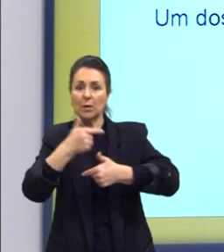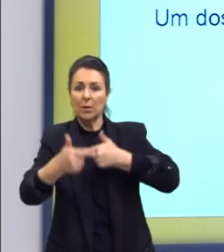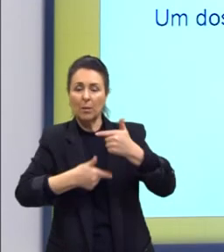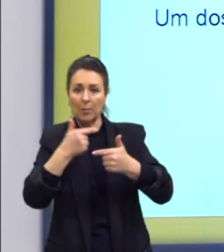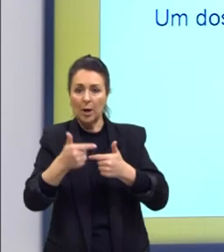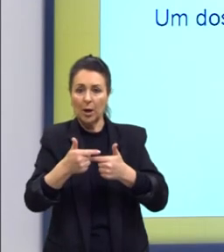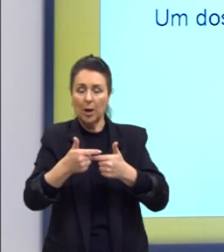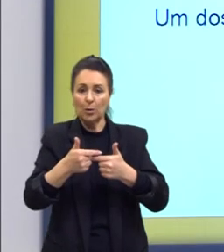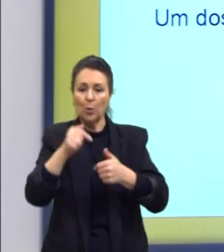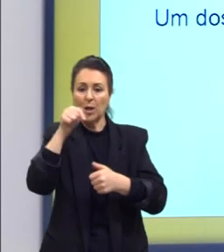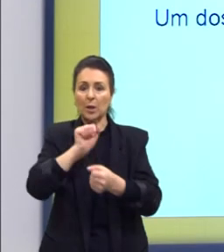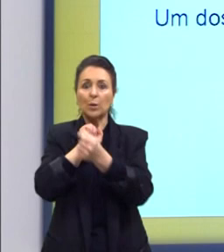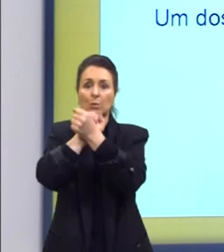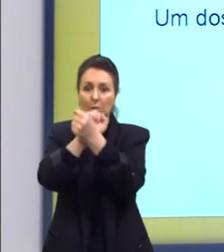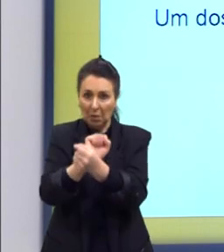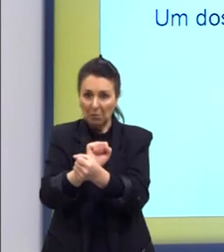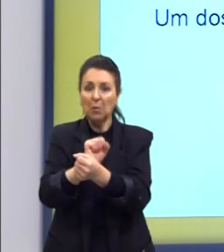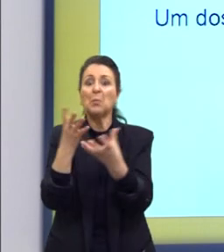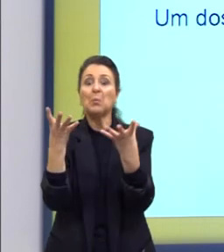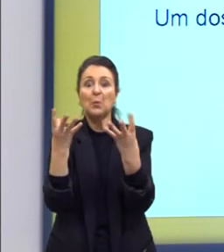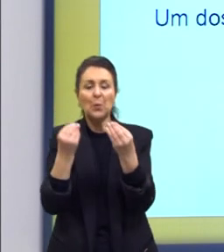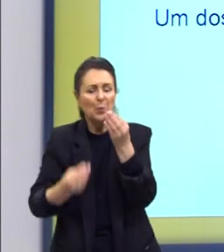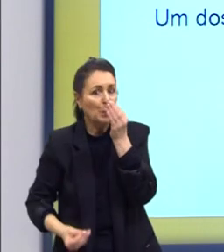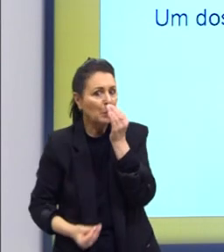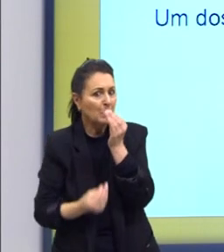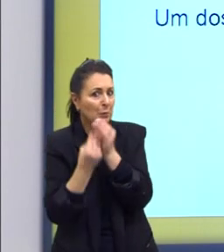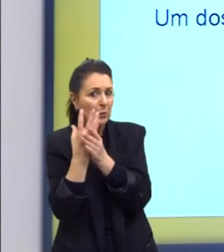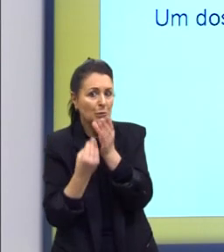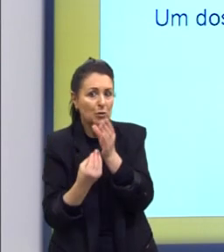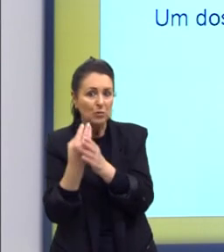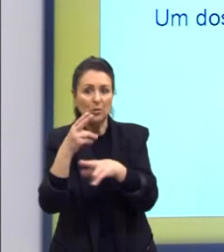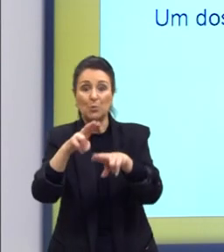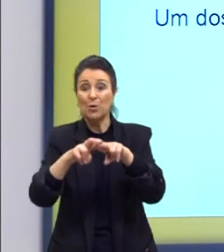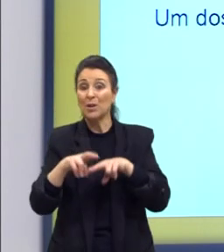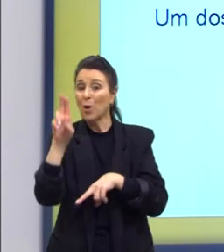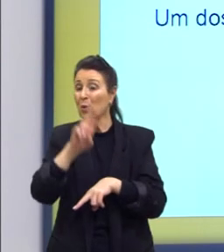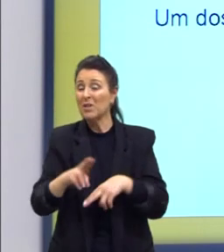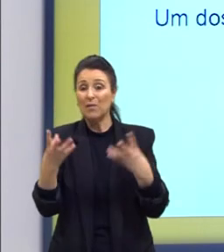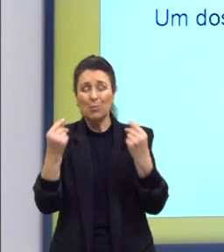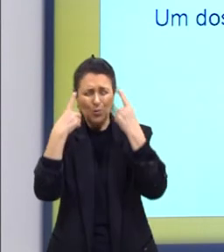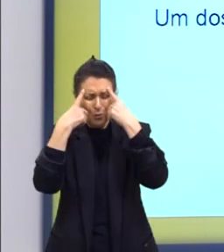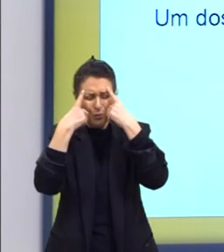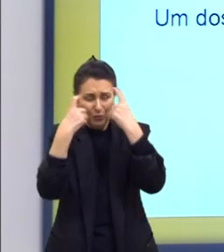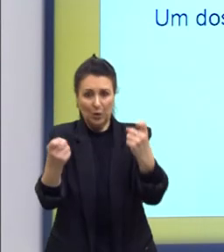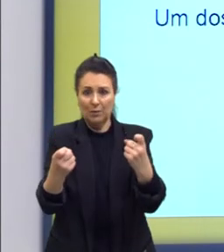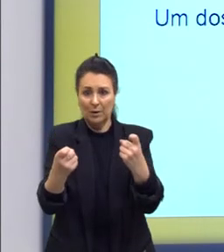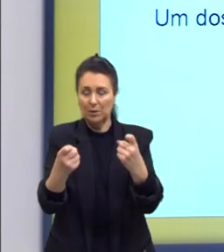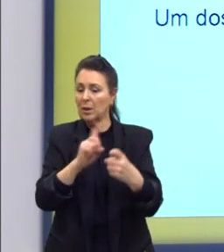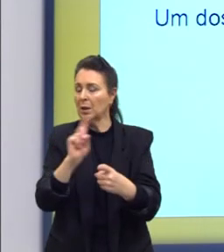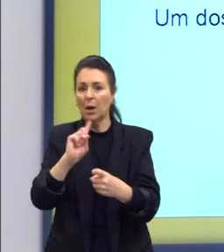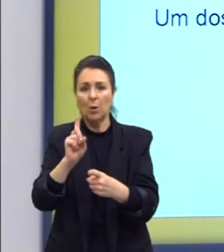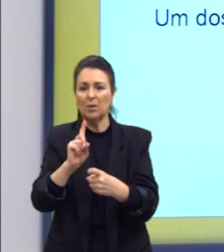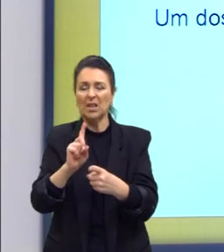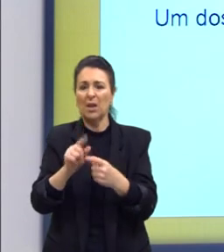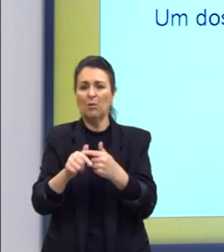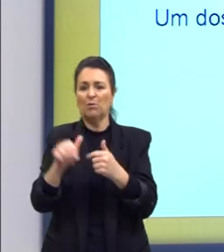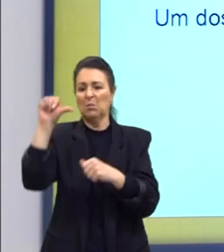vingou no Brasil. Ele foi muito produtivo, em grande parte, pela violência que era aplicada. Então, ele não fracassou.